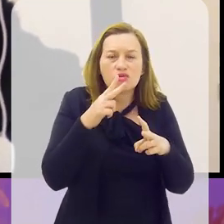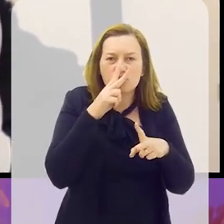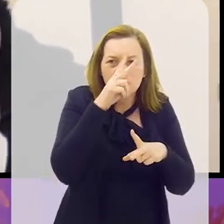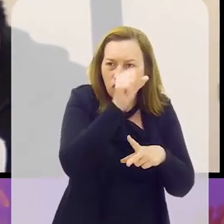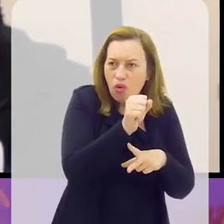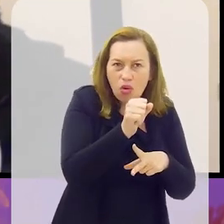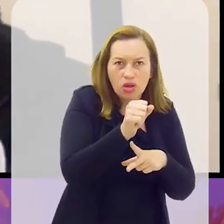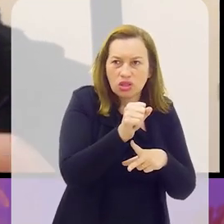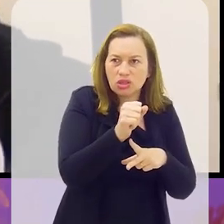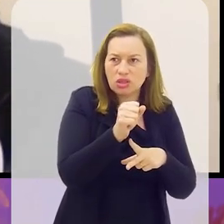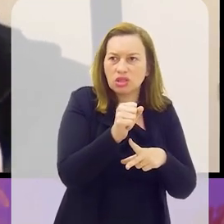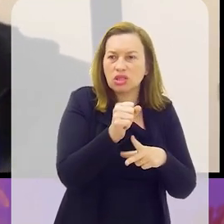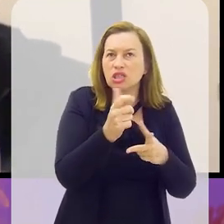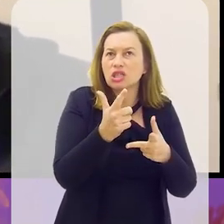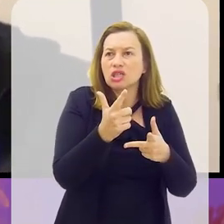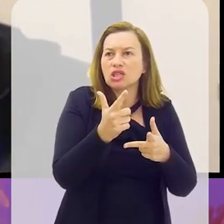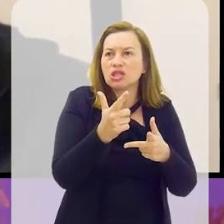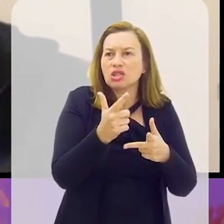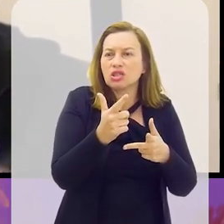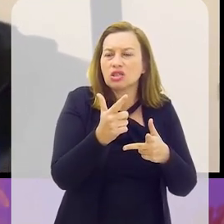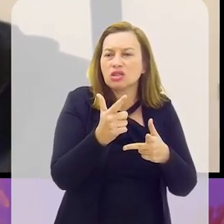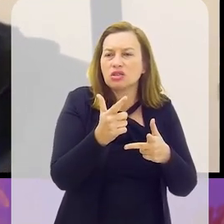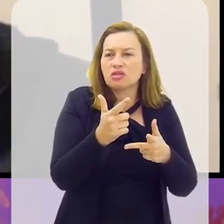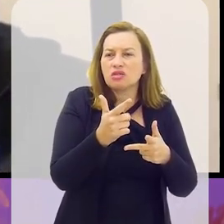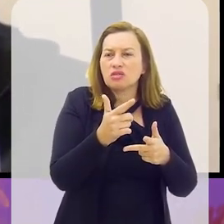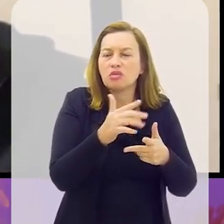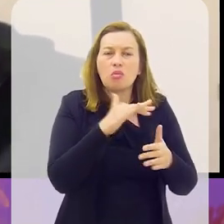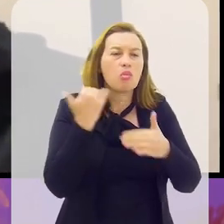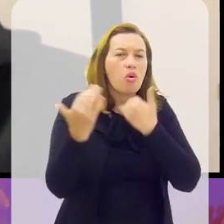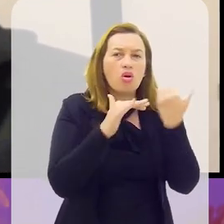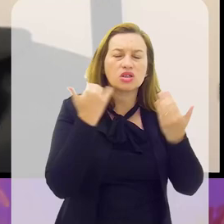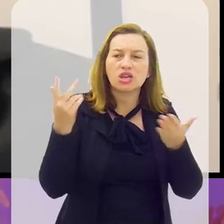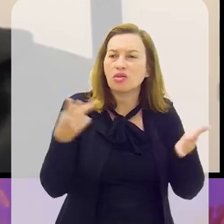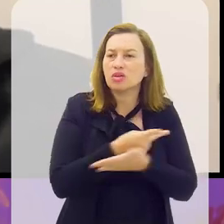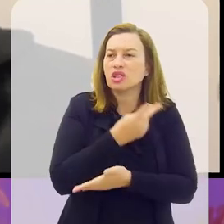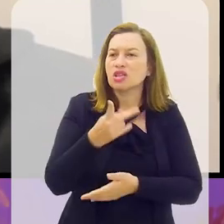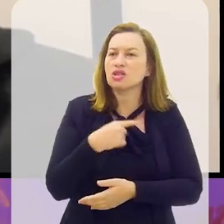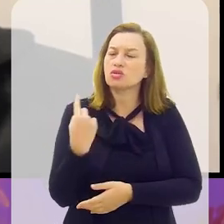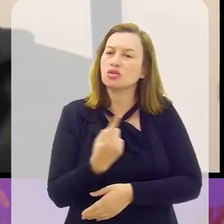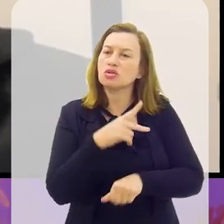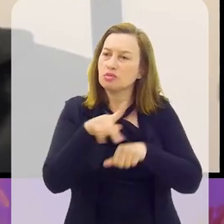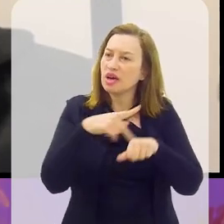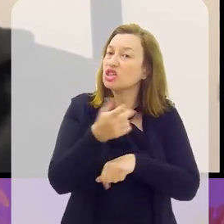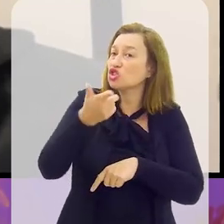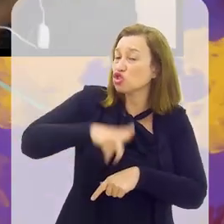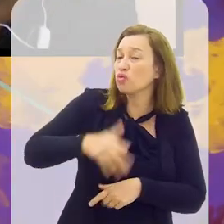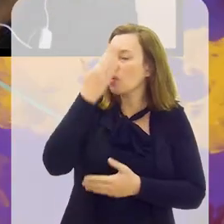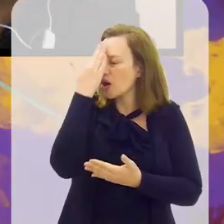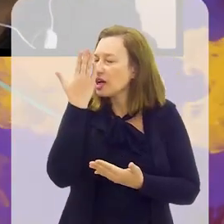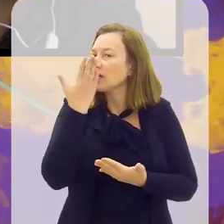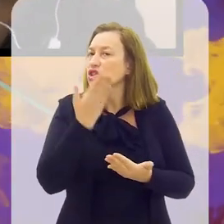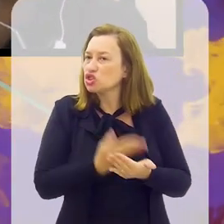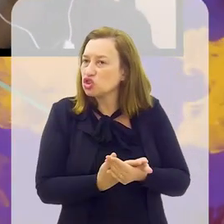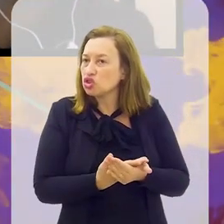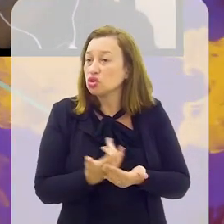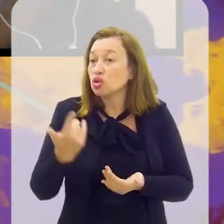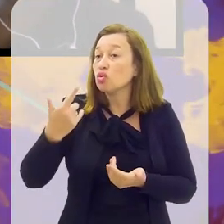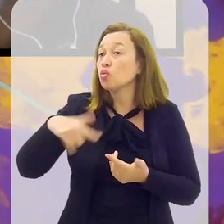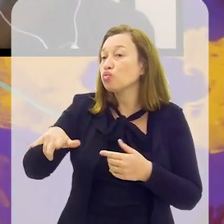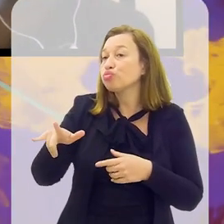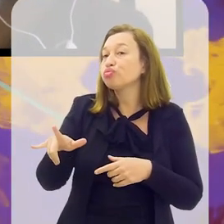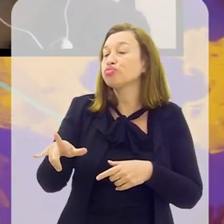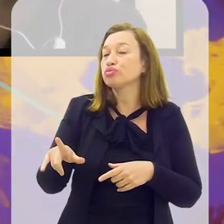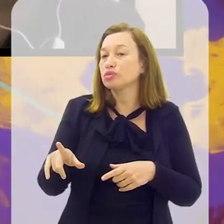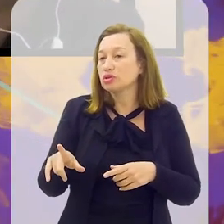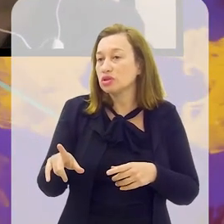tão intensos, você não tem resultados, você não tem, por exemplo, tantos homicídios como ocorre aqui dentro do nosso país. Novamente, acredito que